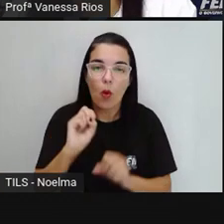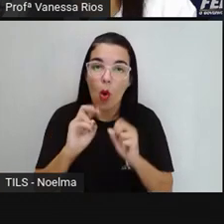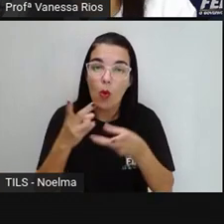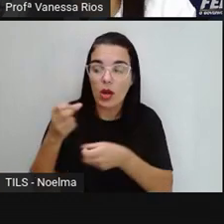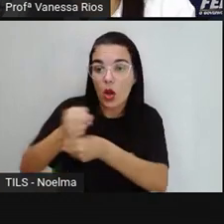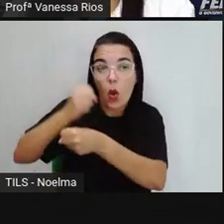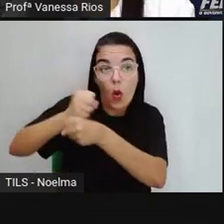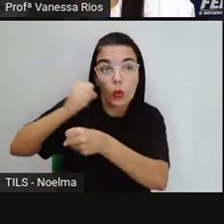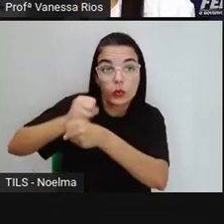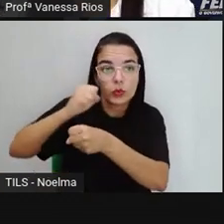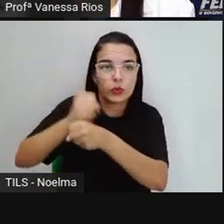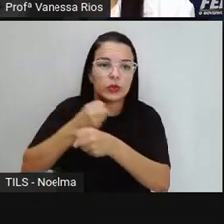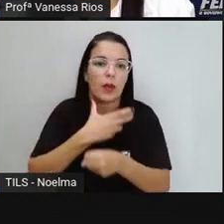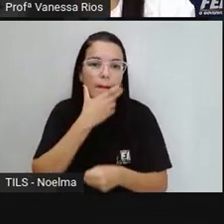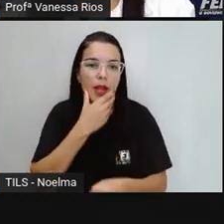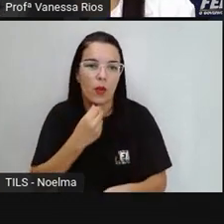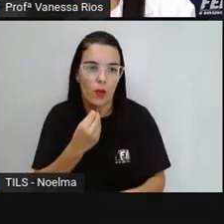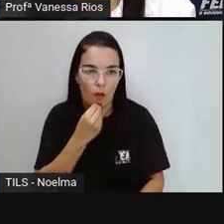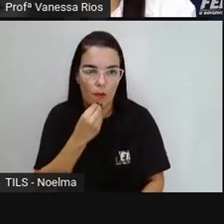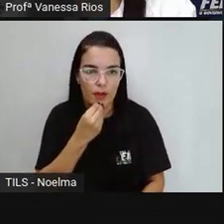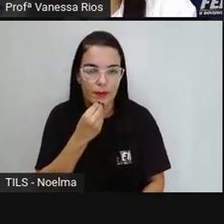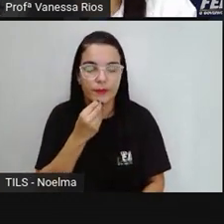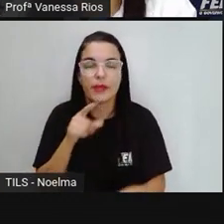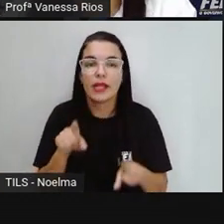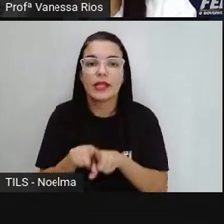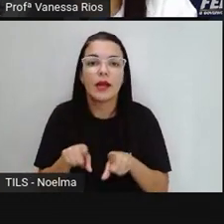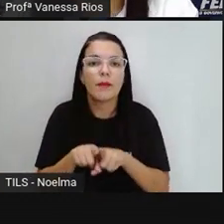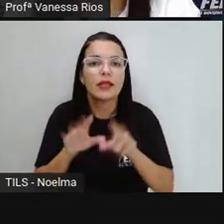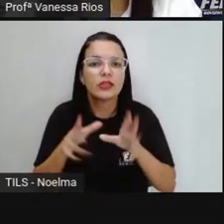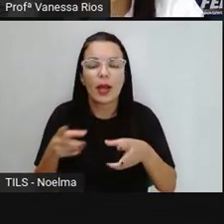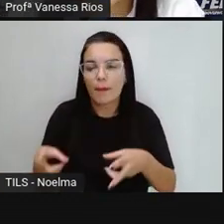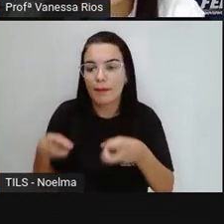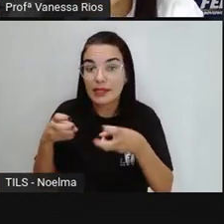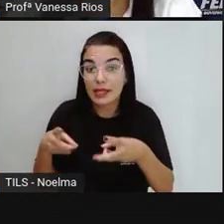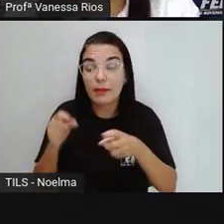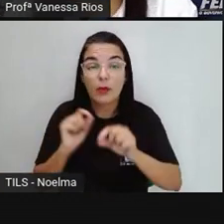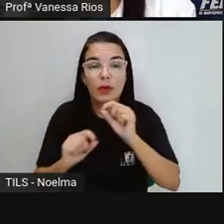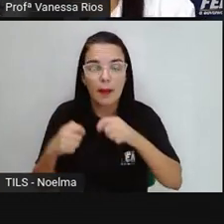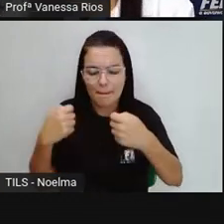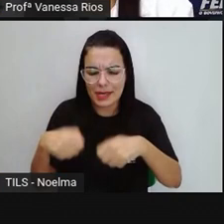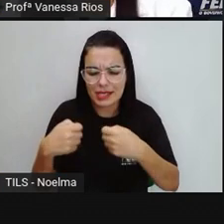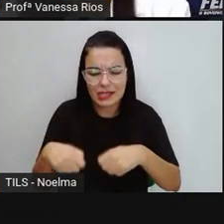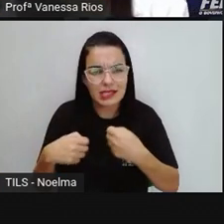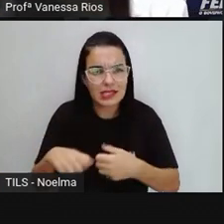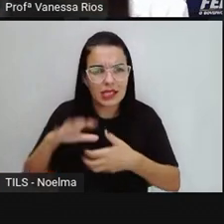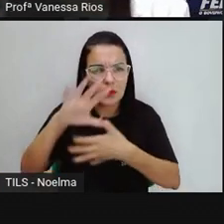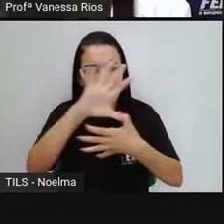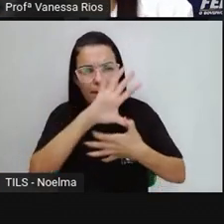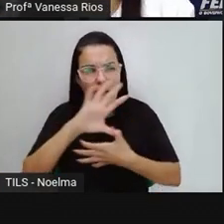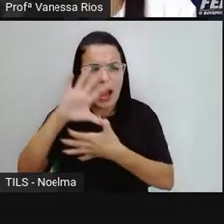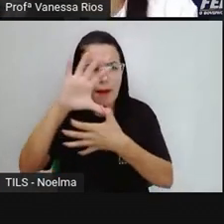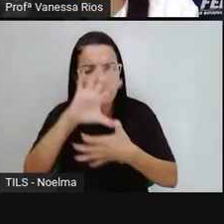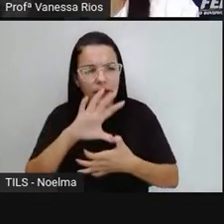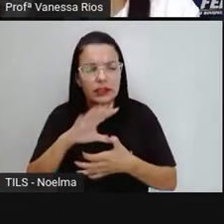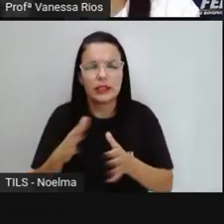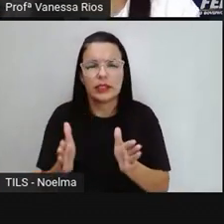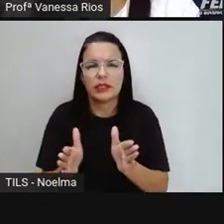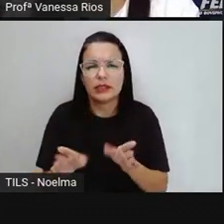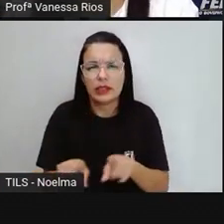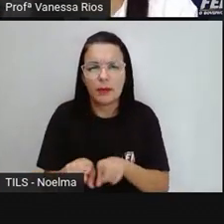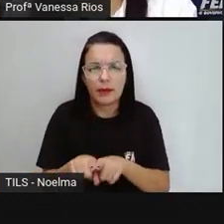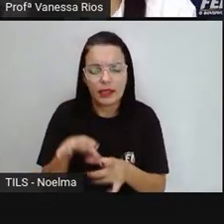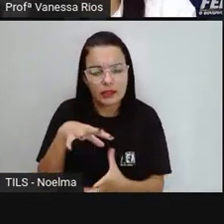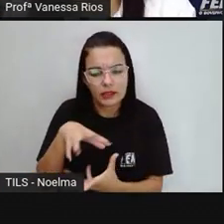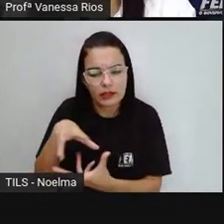observou quando percebe a necessidade do mapa entre as civilizações e entre a